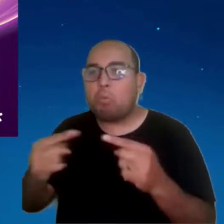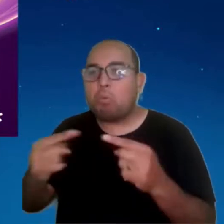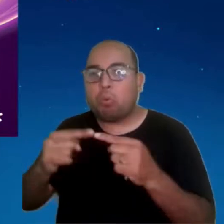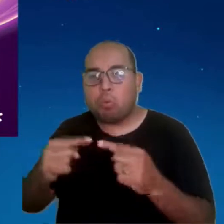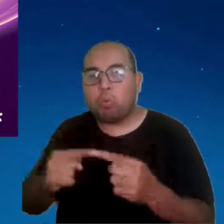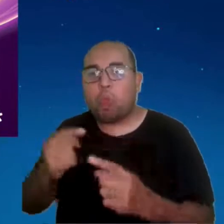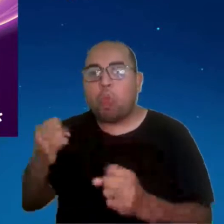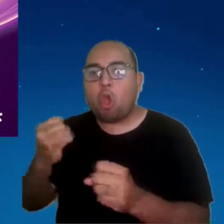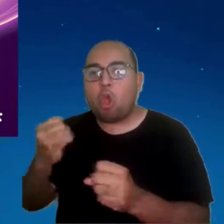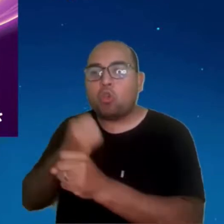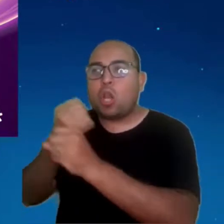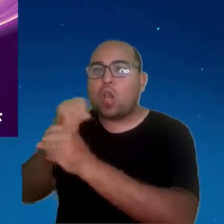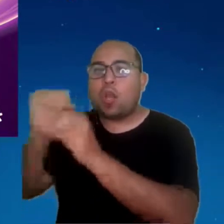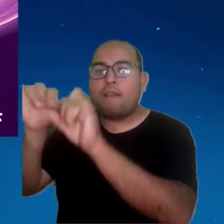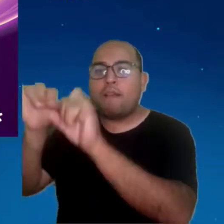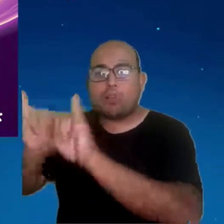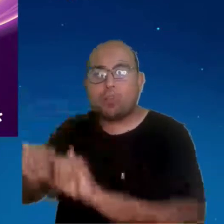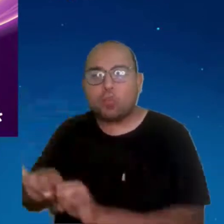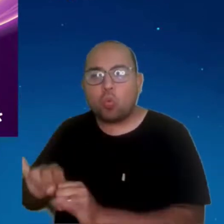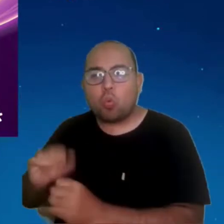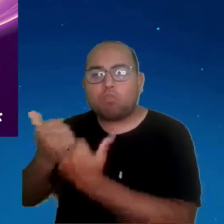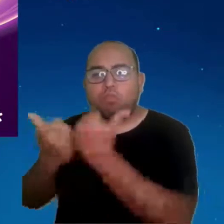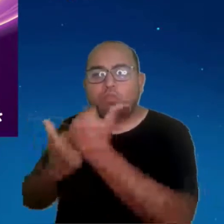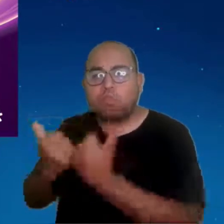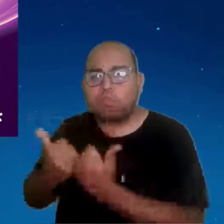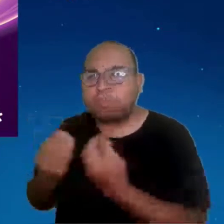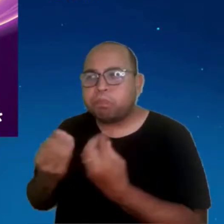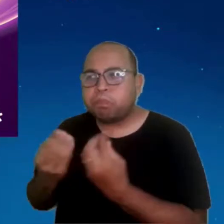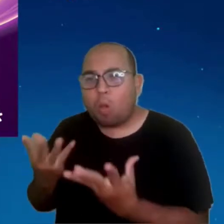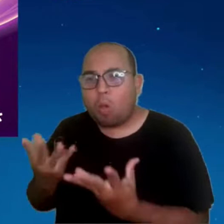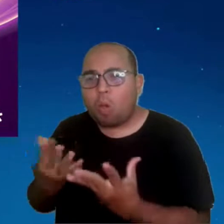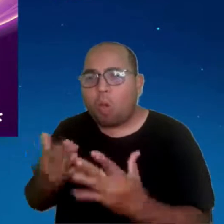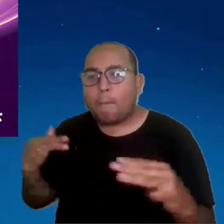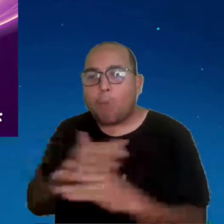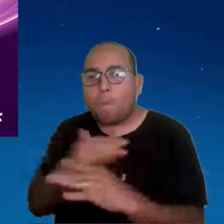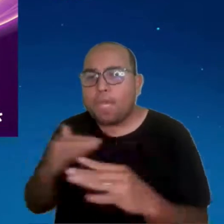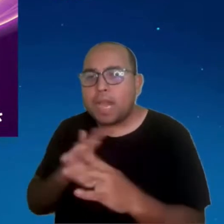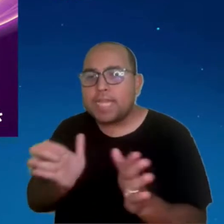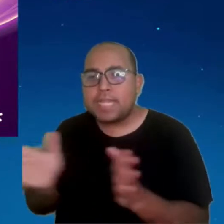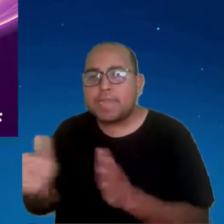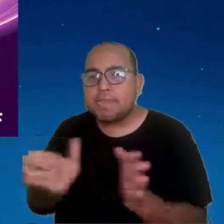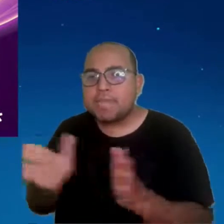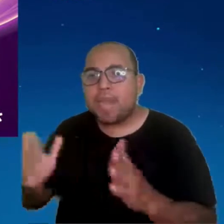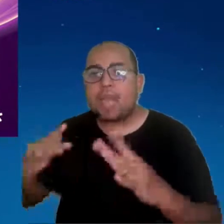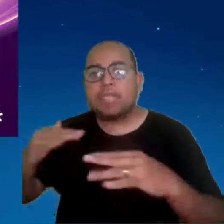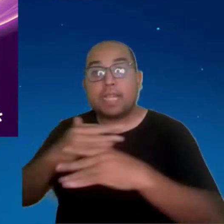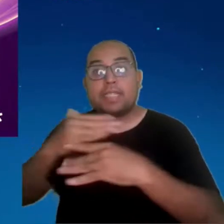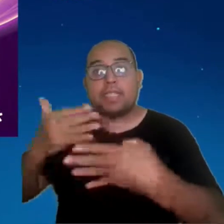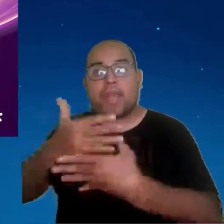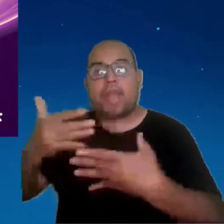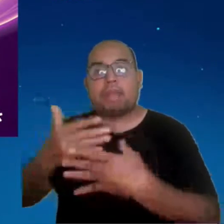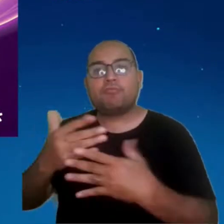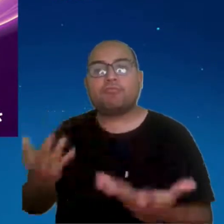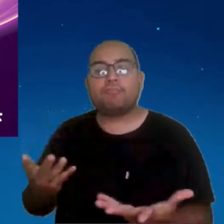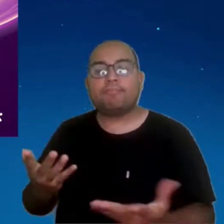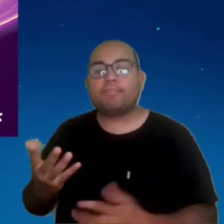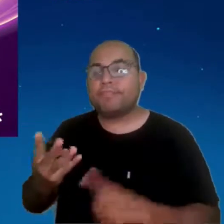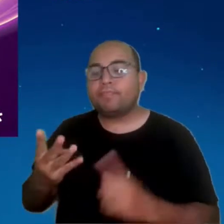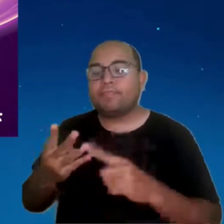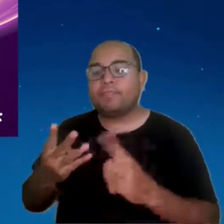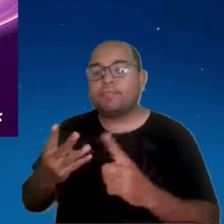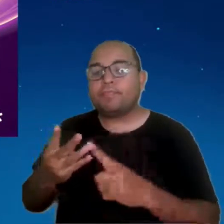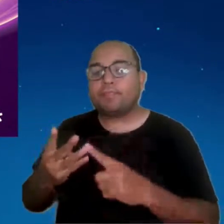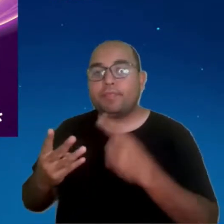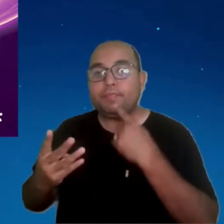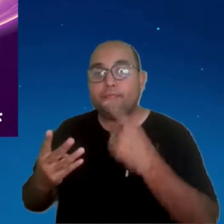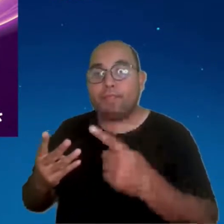de infraestrutura, é como é que eu vou trabalhar a mobilidade e acessibilidade destas cidades. E aí quando a fala de cidade, a fala que